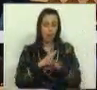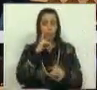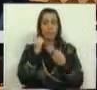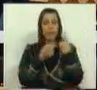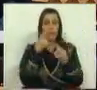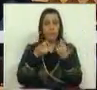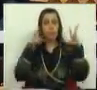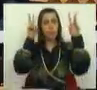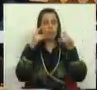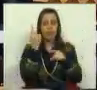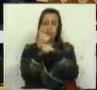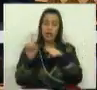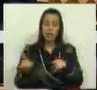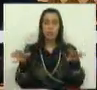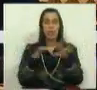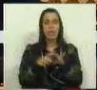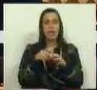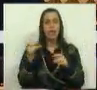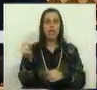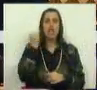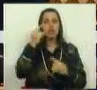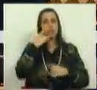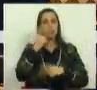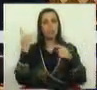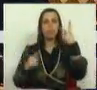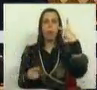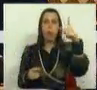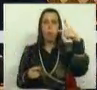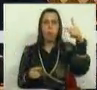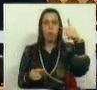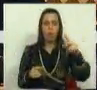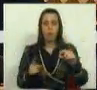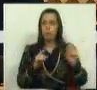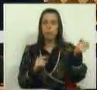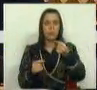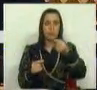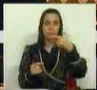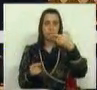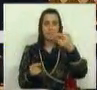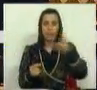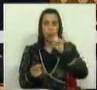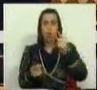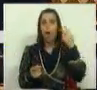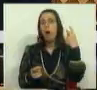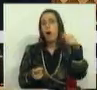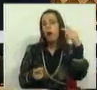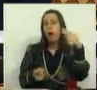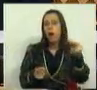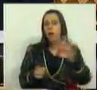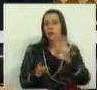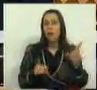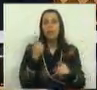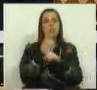revisão que houve em matérias de exceções relativamente aos institutos públicos, apenas dois, e não sete, apenas dois, usavam dessa